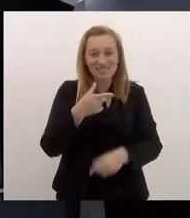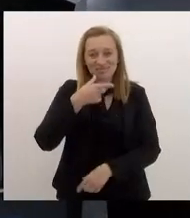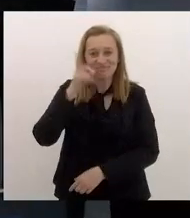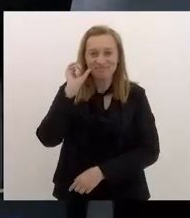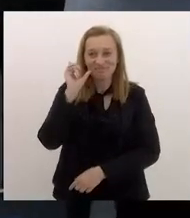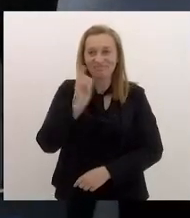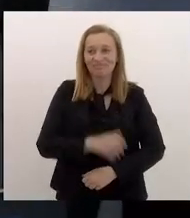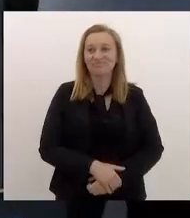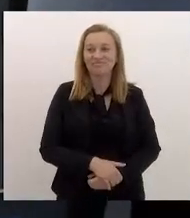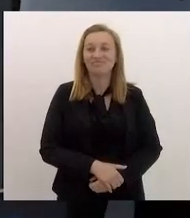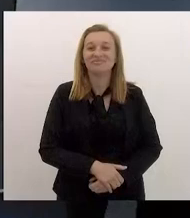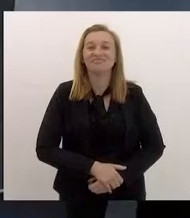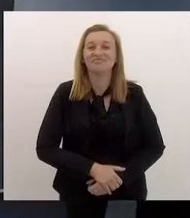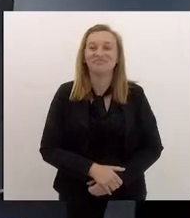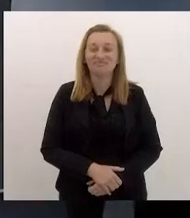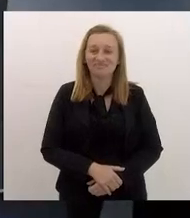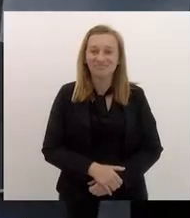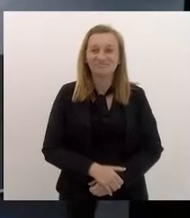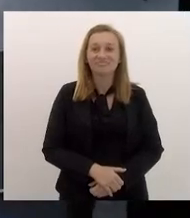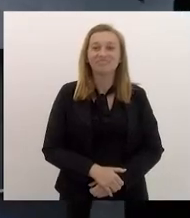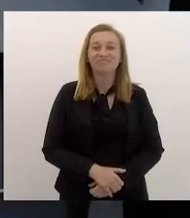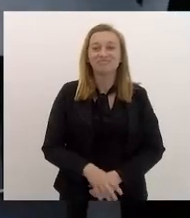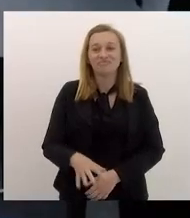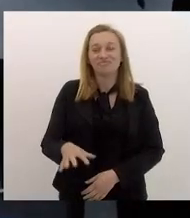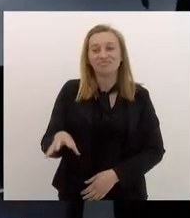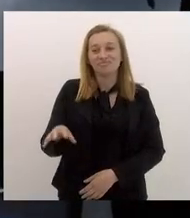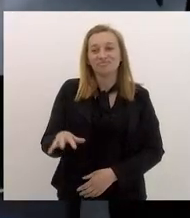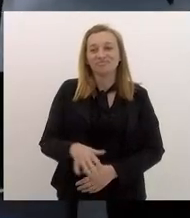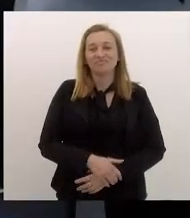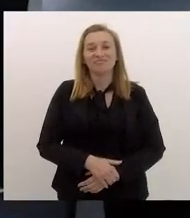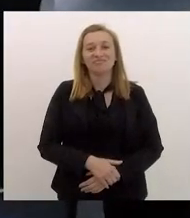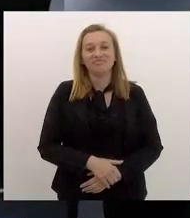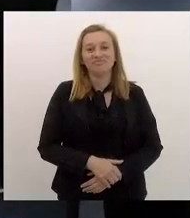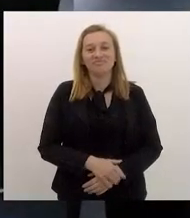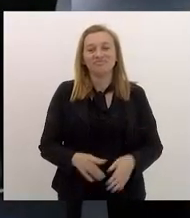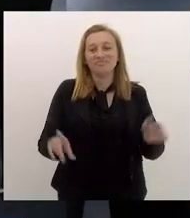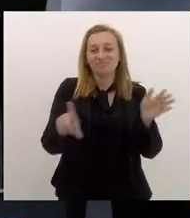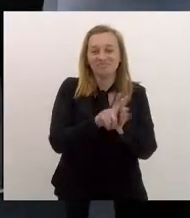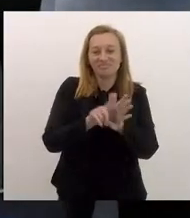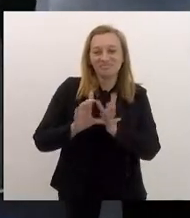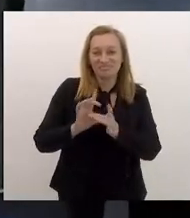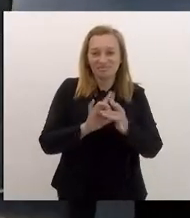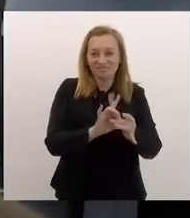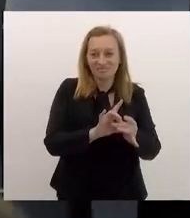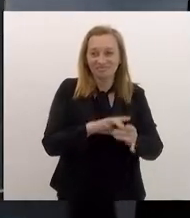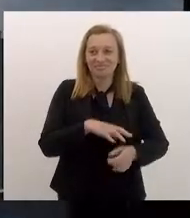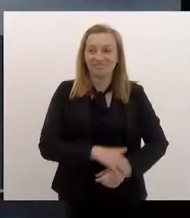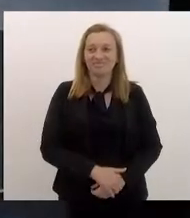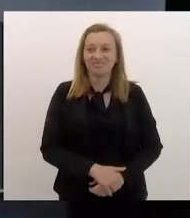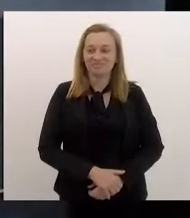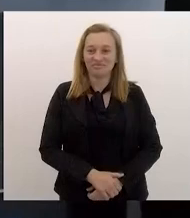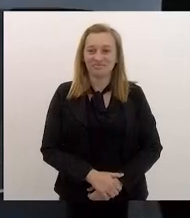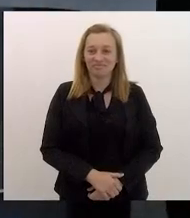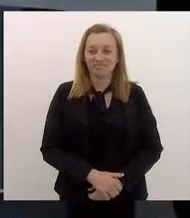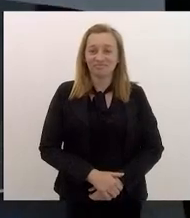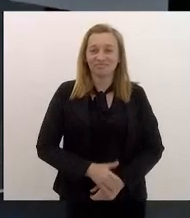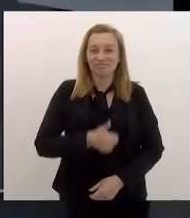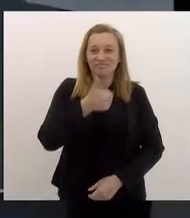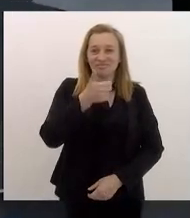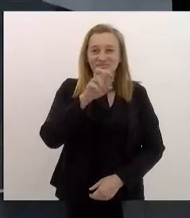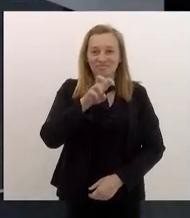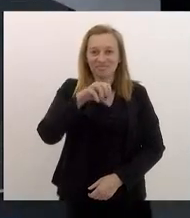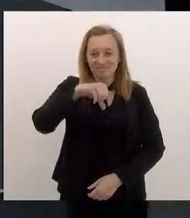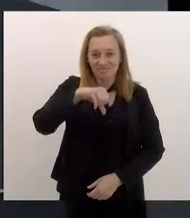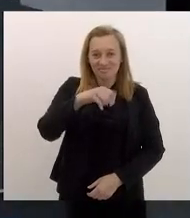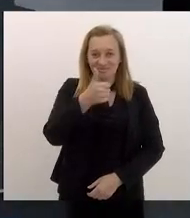ontem, terça-feira, que, além das leis complementares 159